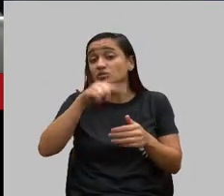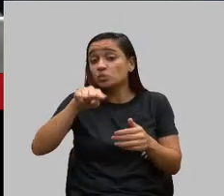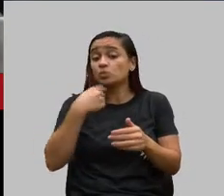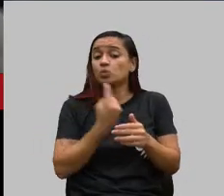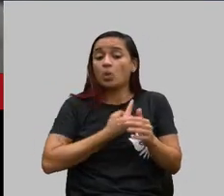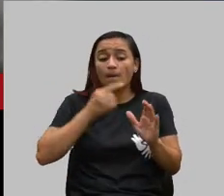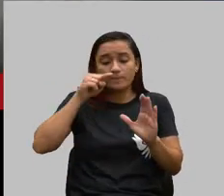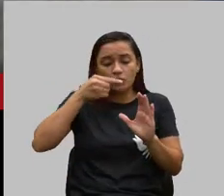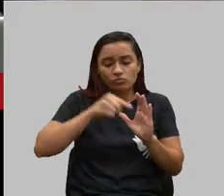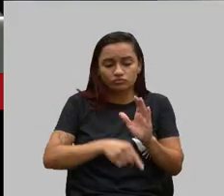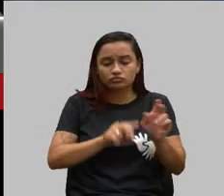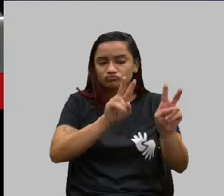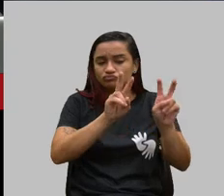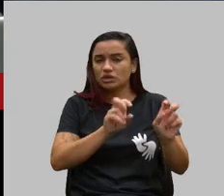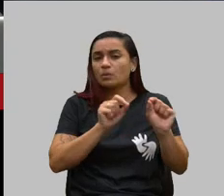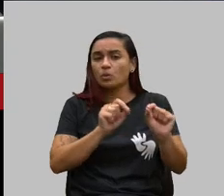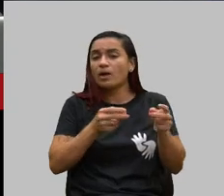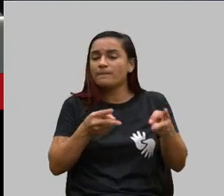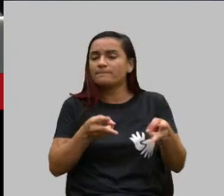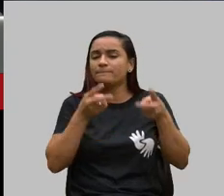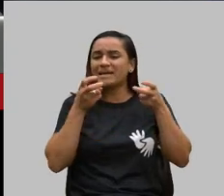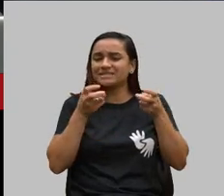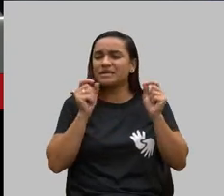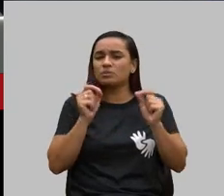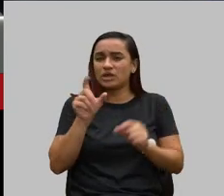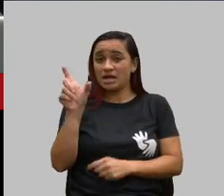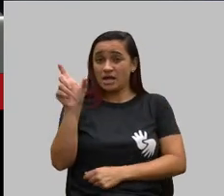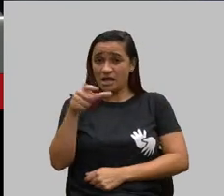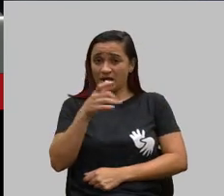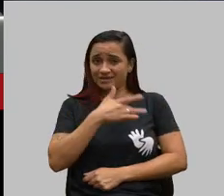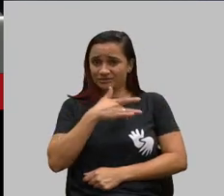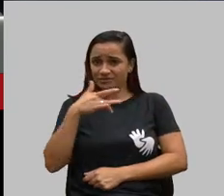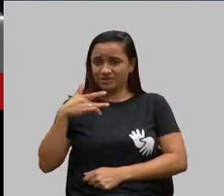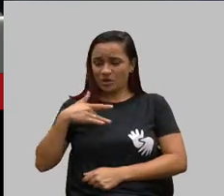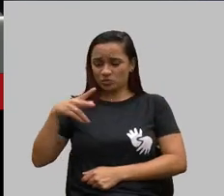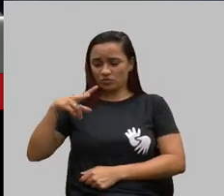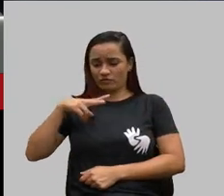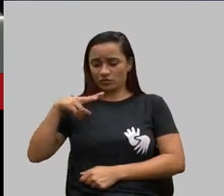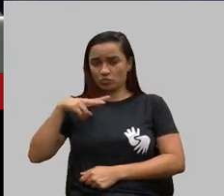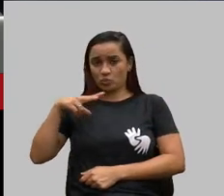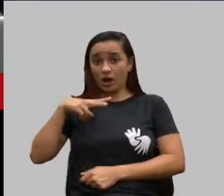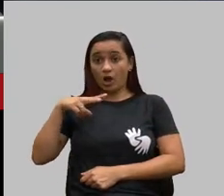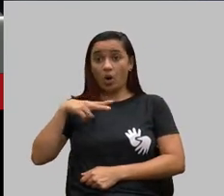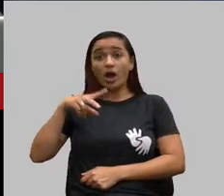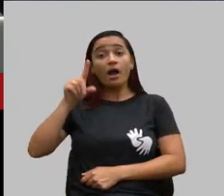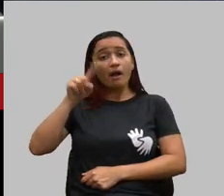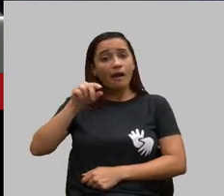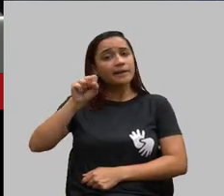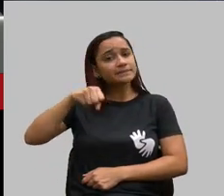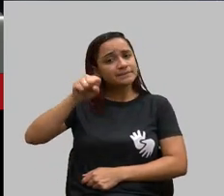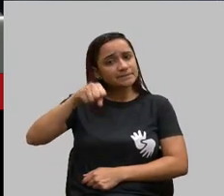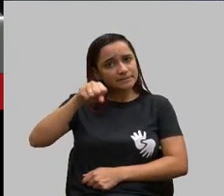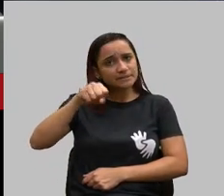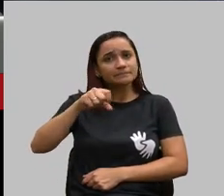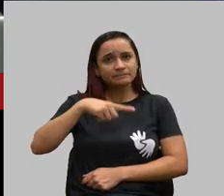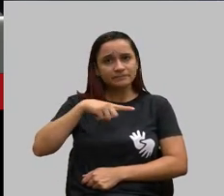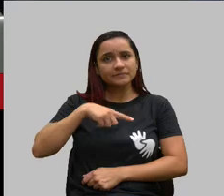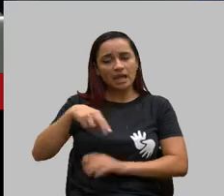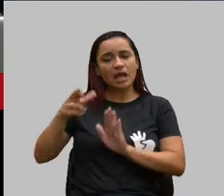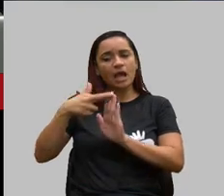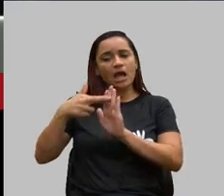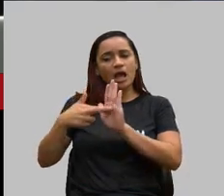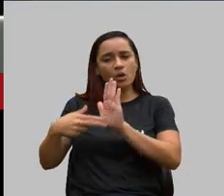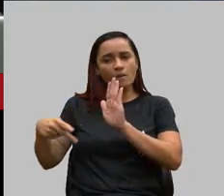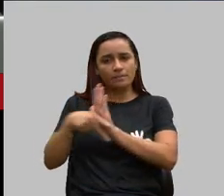verifica que os planos de saúde individual, eles são sim regulados pela ANS,